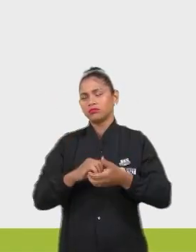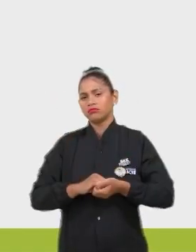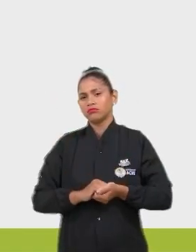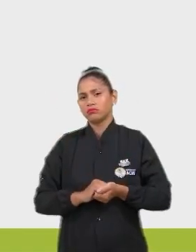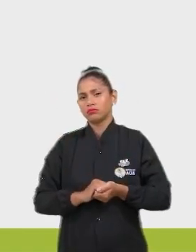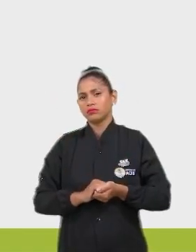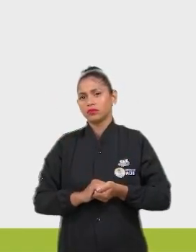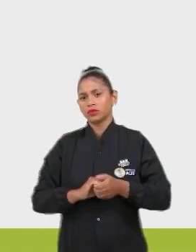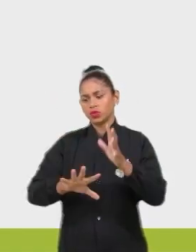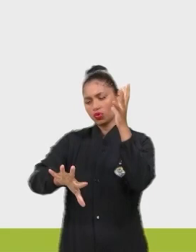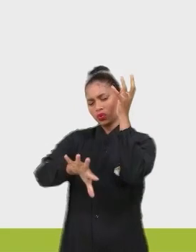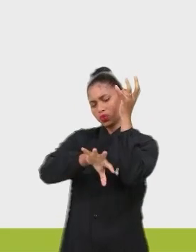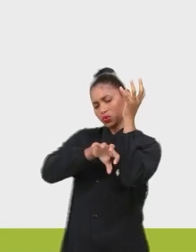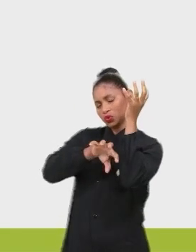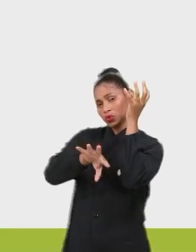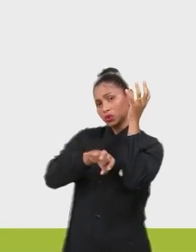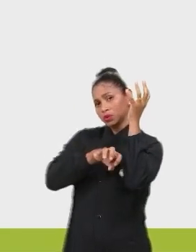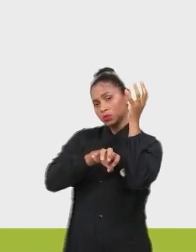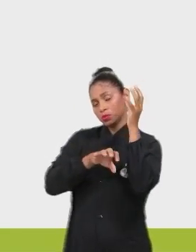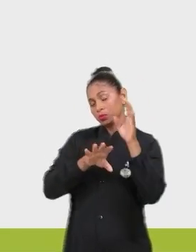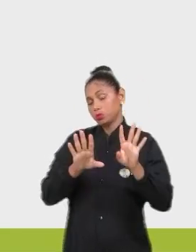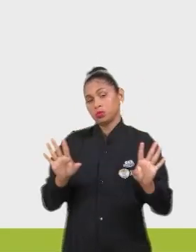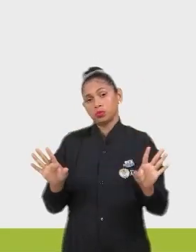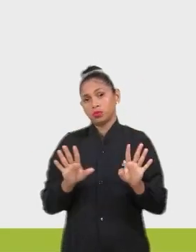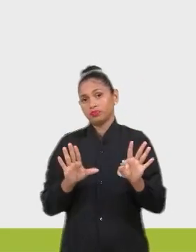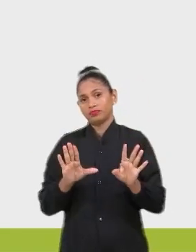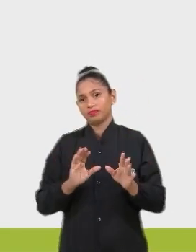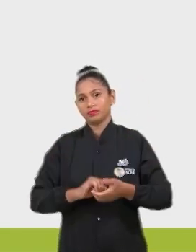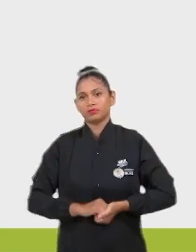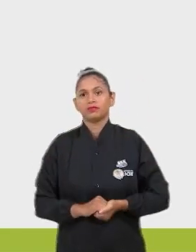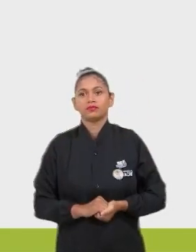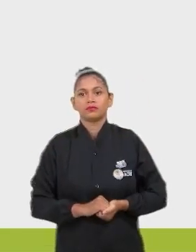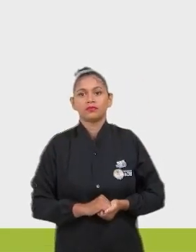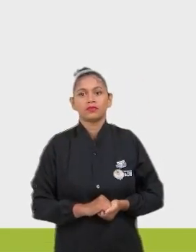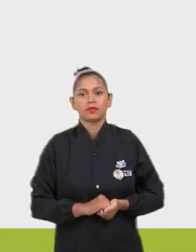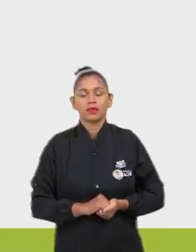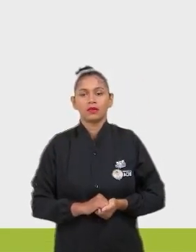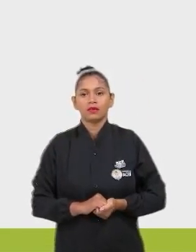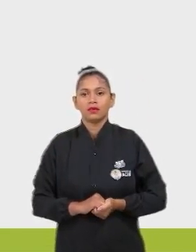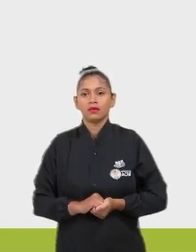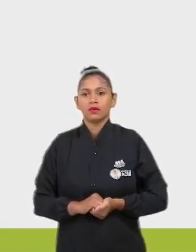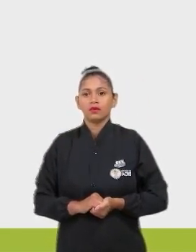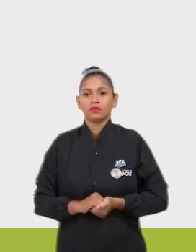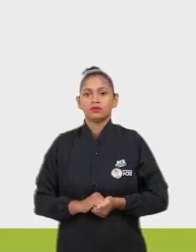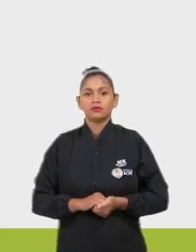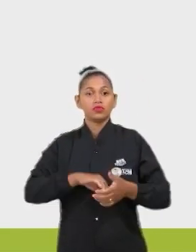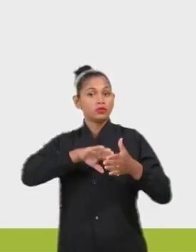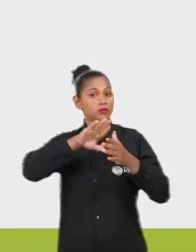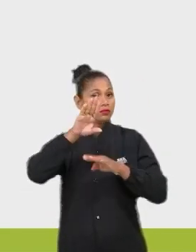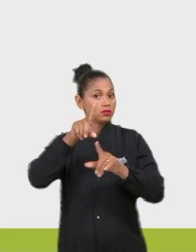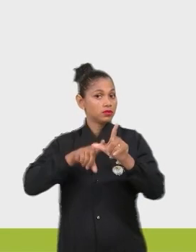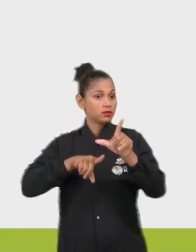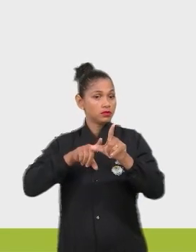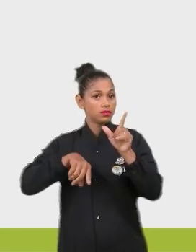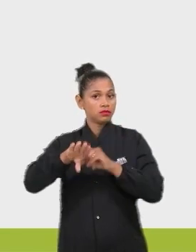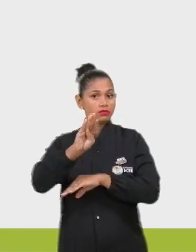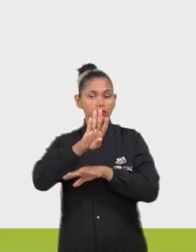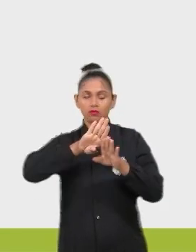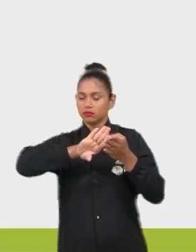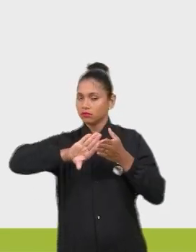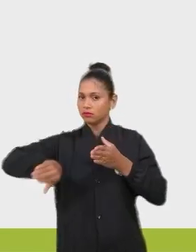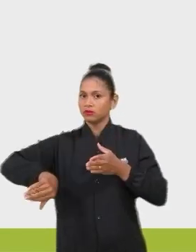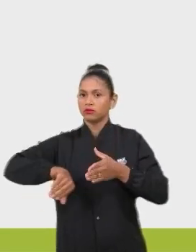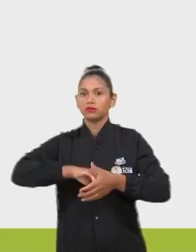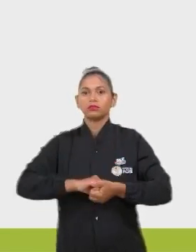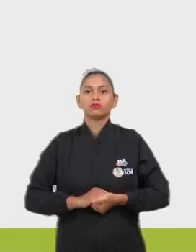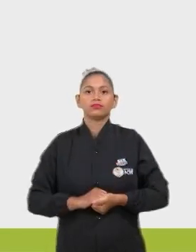nem vão sequestrar mais tanto carbono. Ok? Opa, então vou tirar essa aqui também. Letra C.